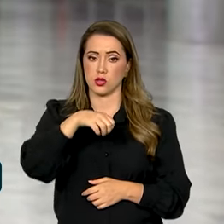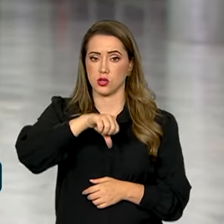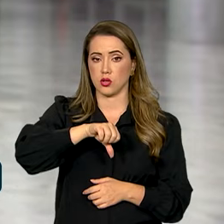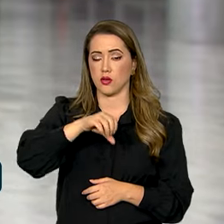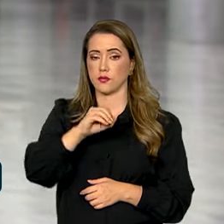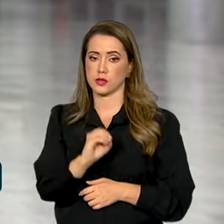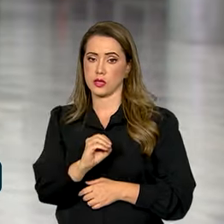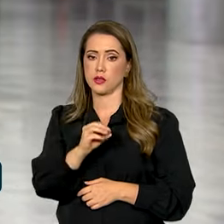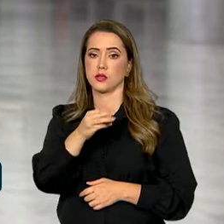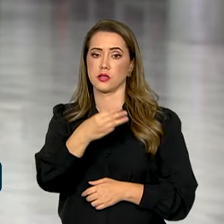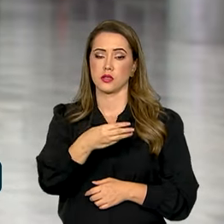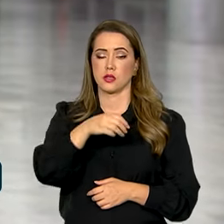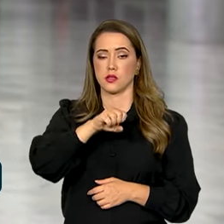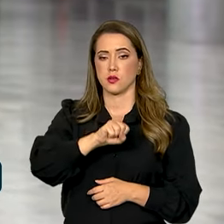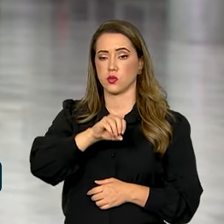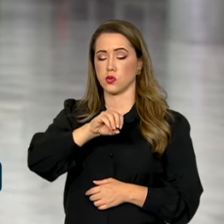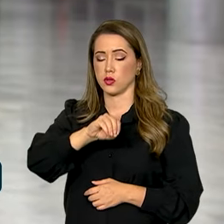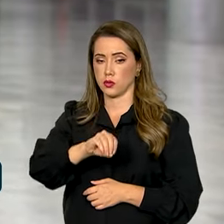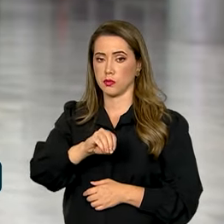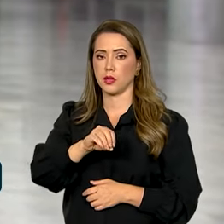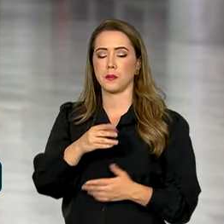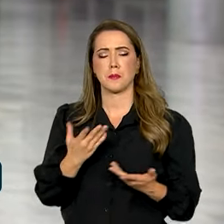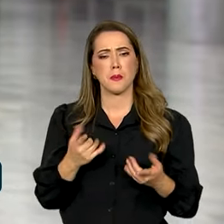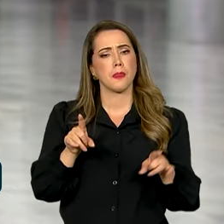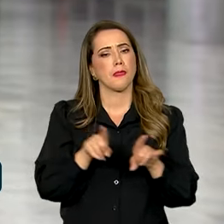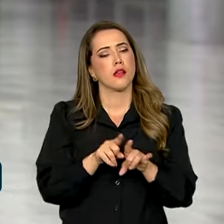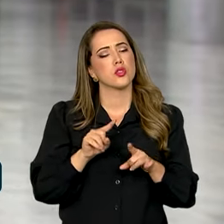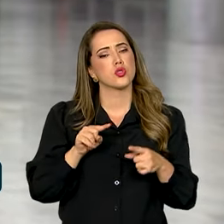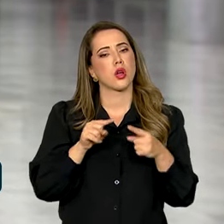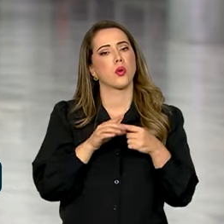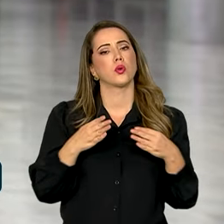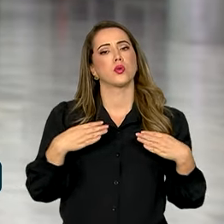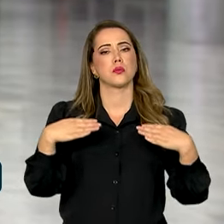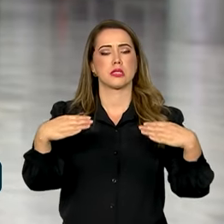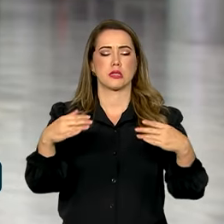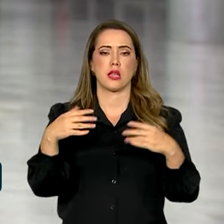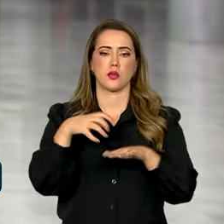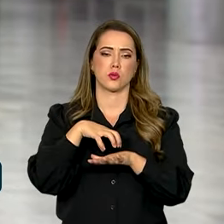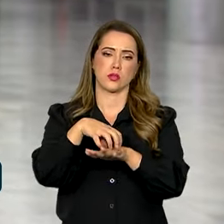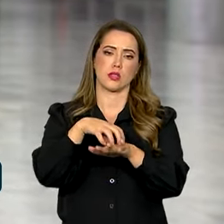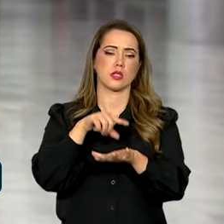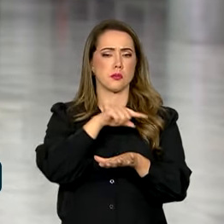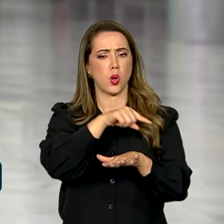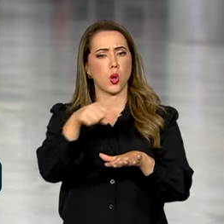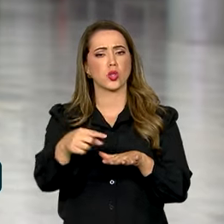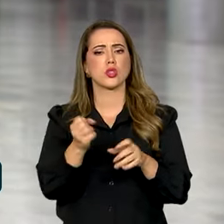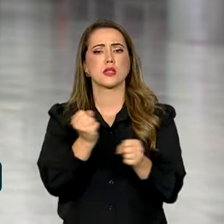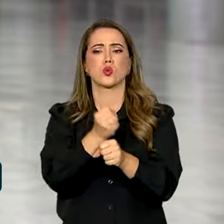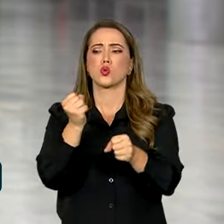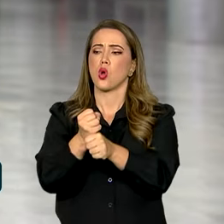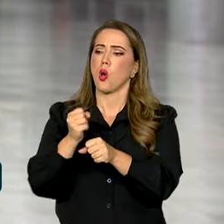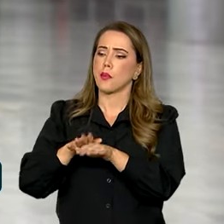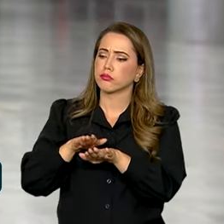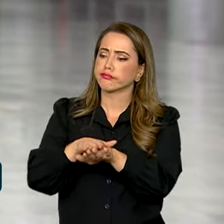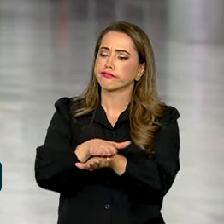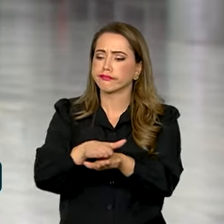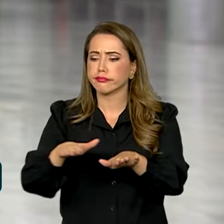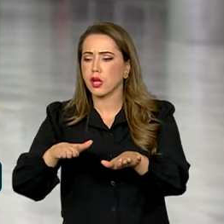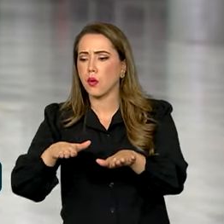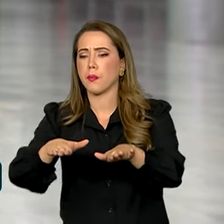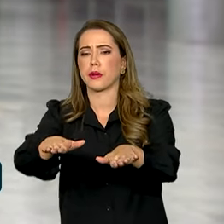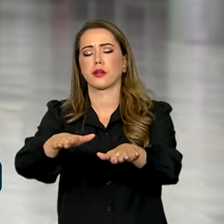392 e 386. De acordo com o Ministério dos Transportes, são obras como recuperação, manutenção e